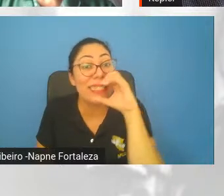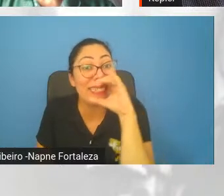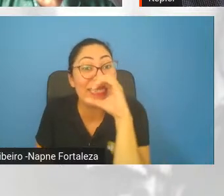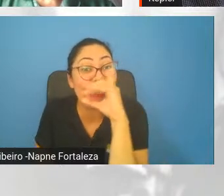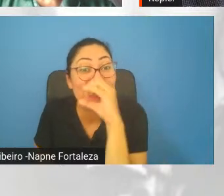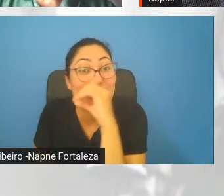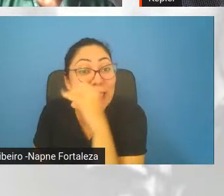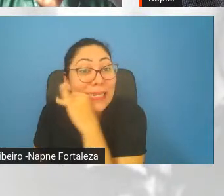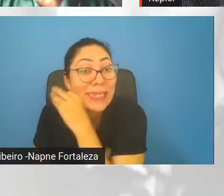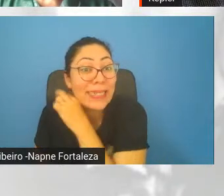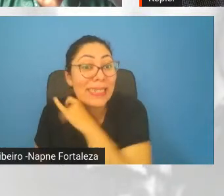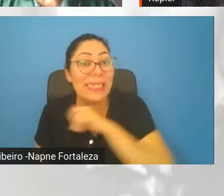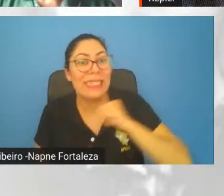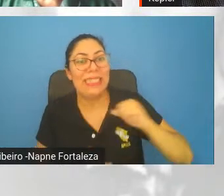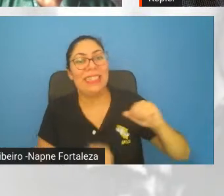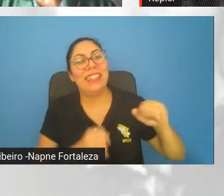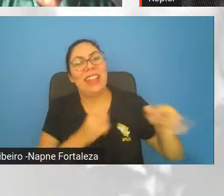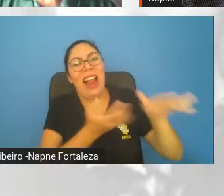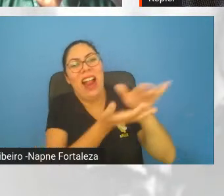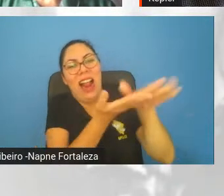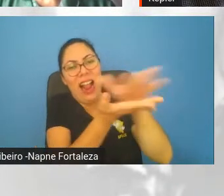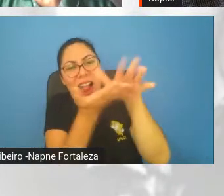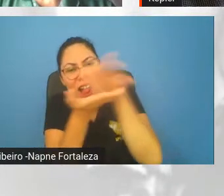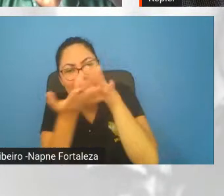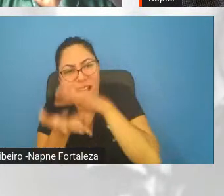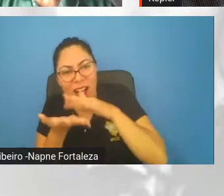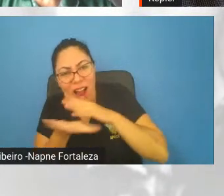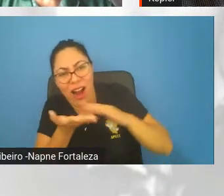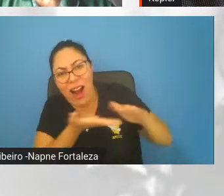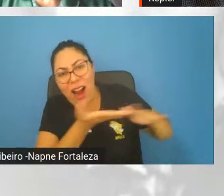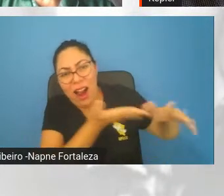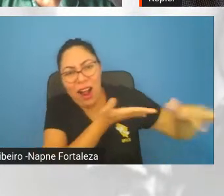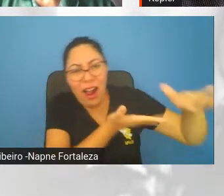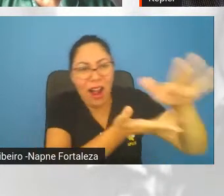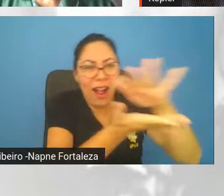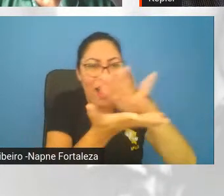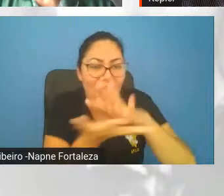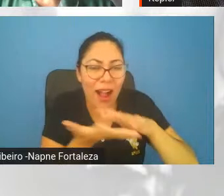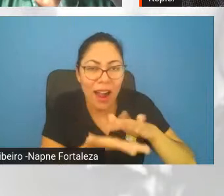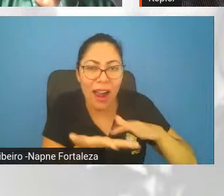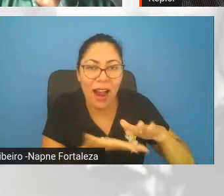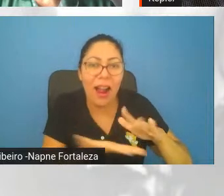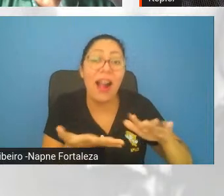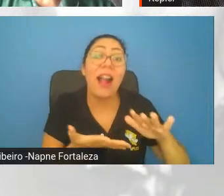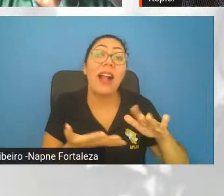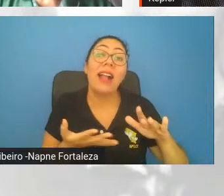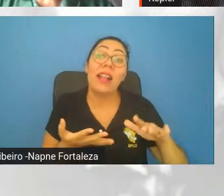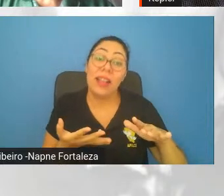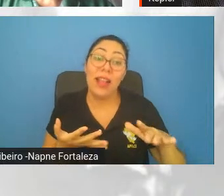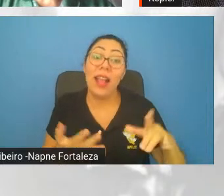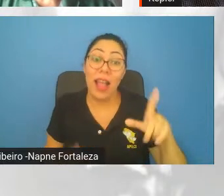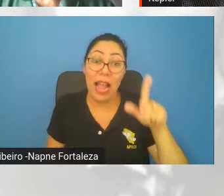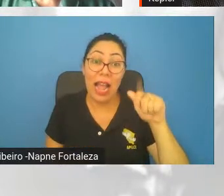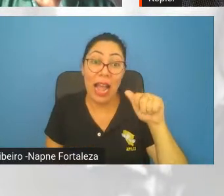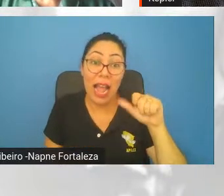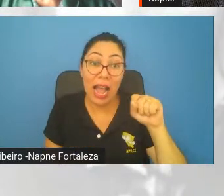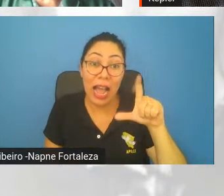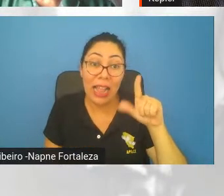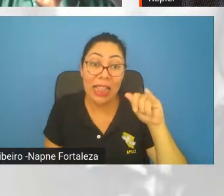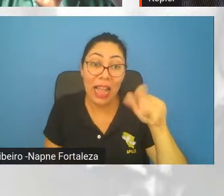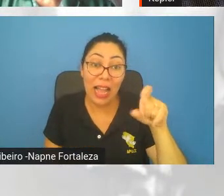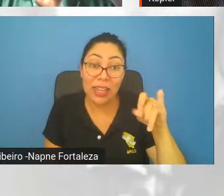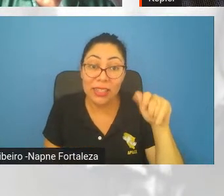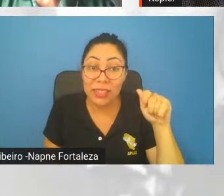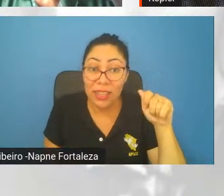e o que menos domina, mas é que é mais bonito de se ver no céu e nas imagens, são as galáxias. As galáxias, basicamente,